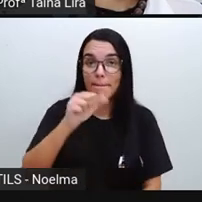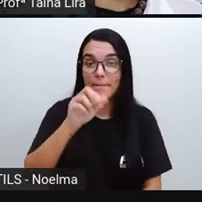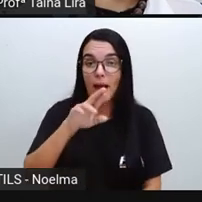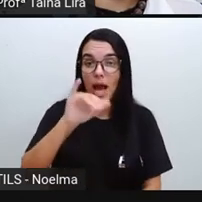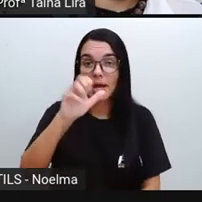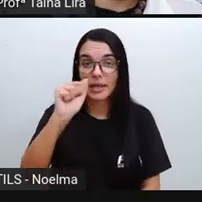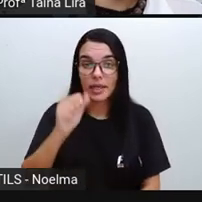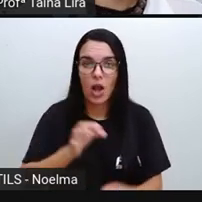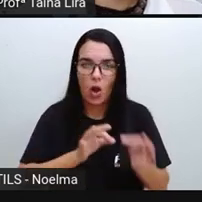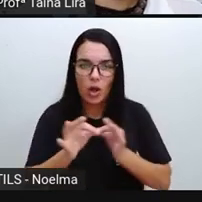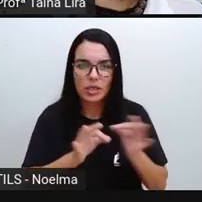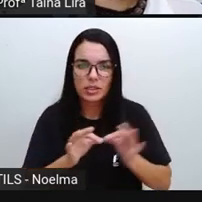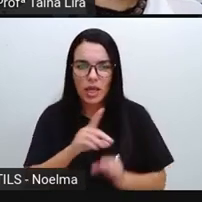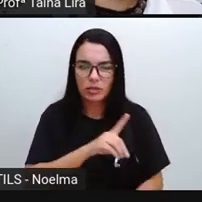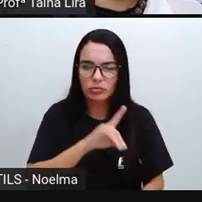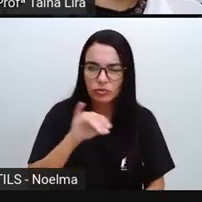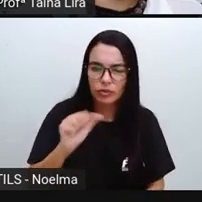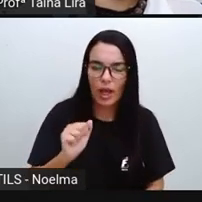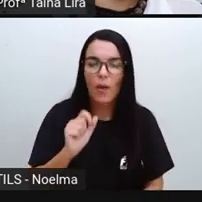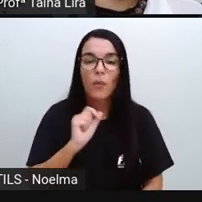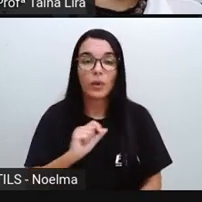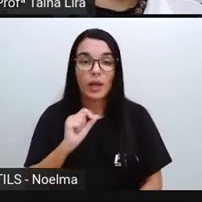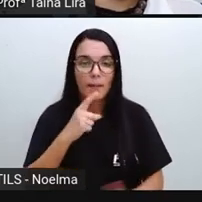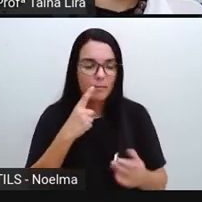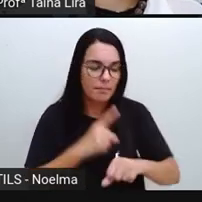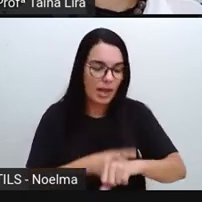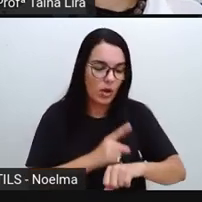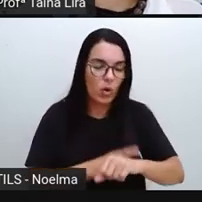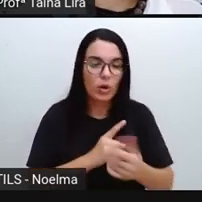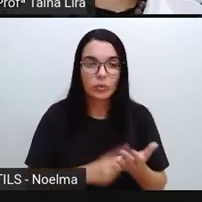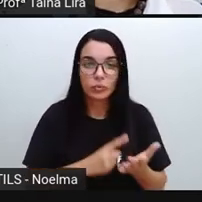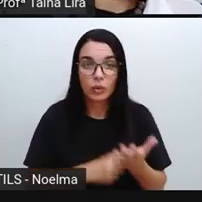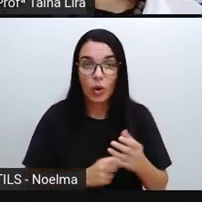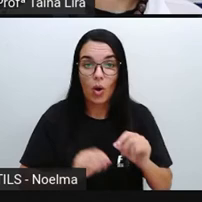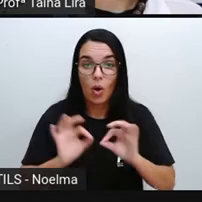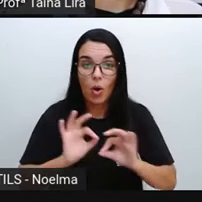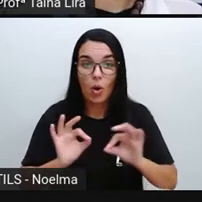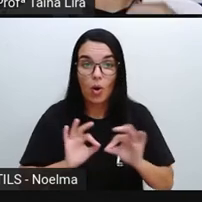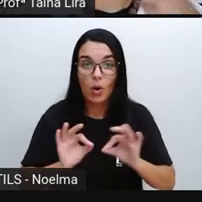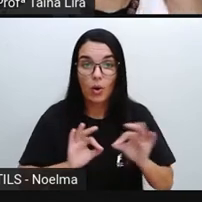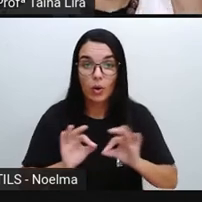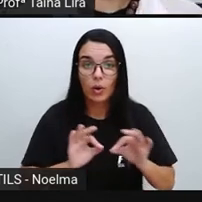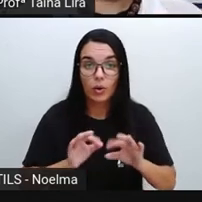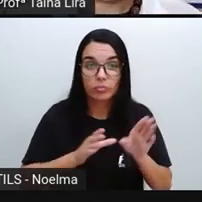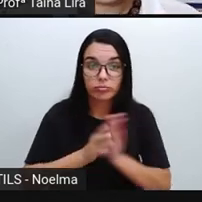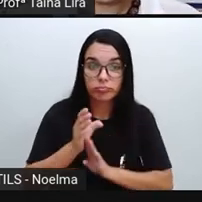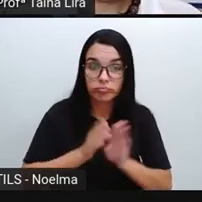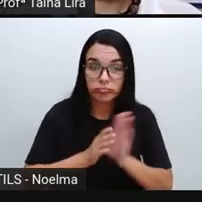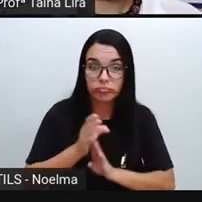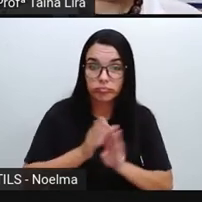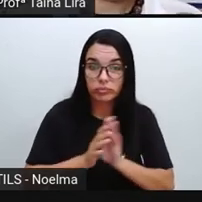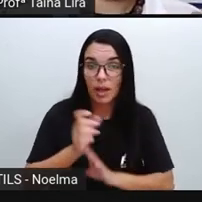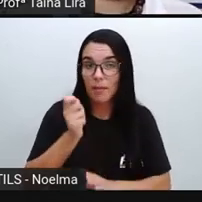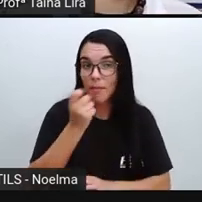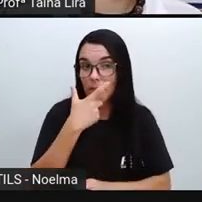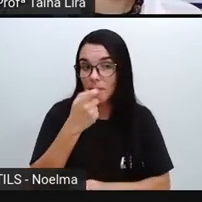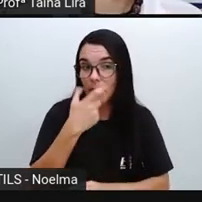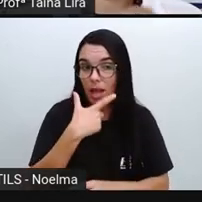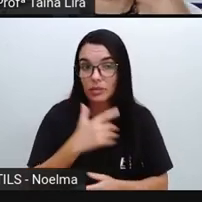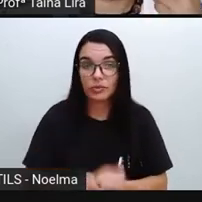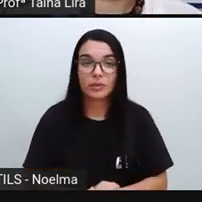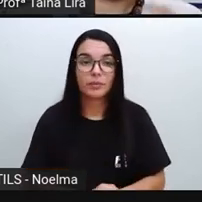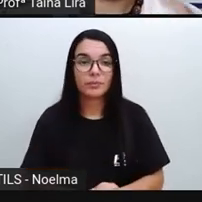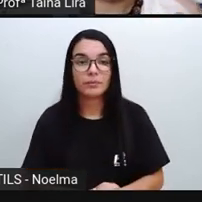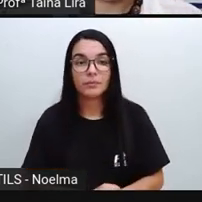organizar no dia, marcando no relógio os horários de orientações médicas. Então, Maria foi ao médico e o médico